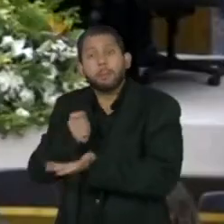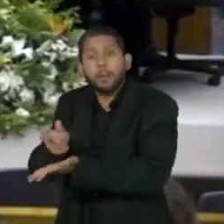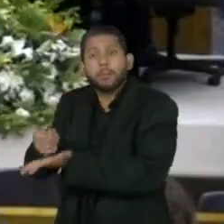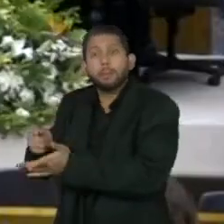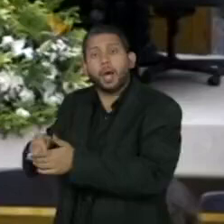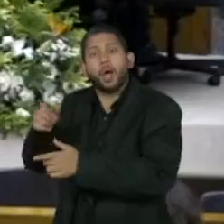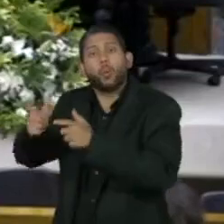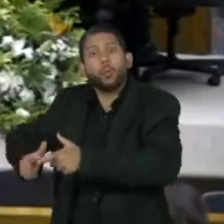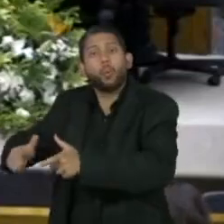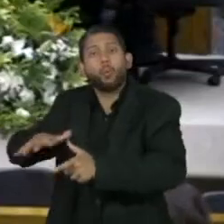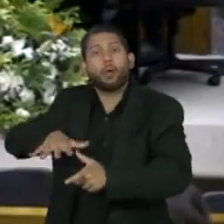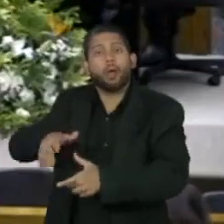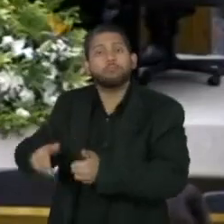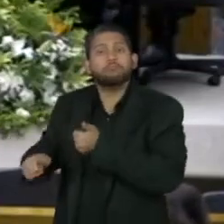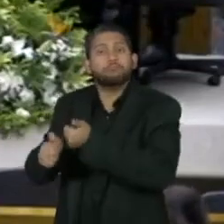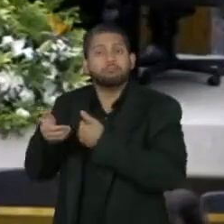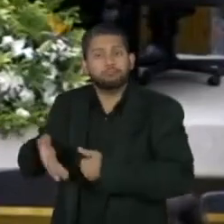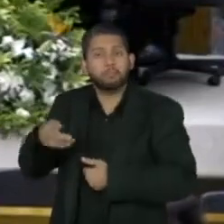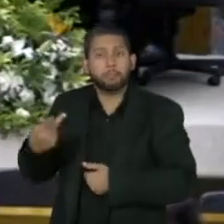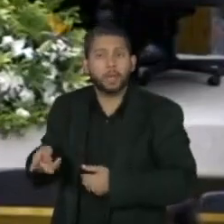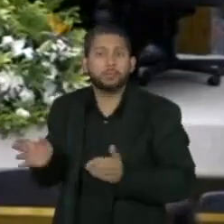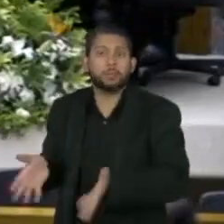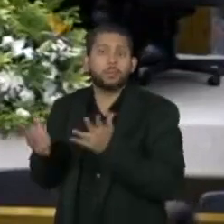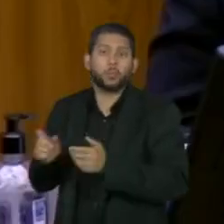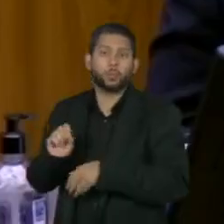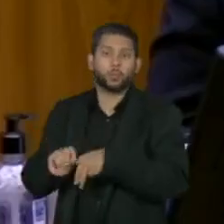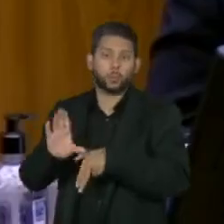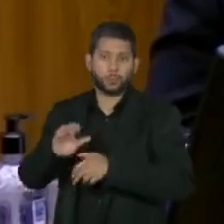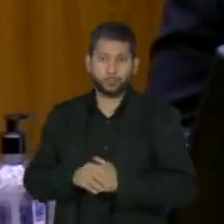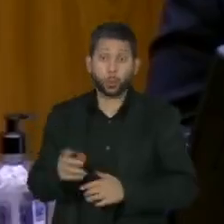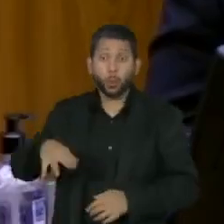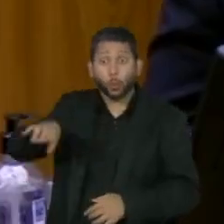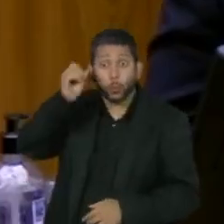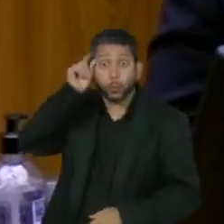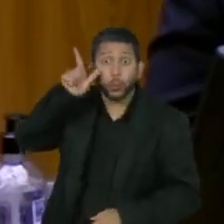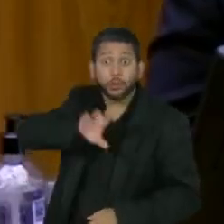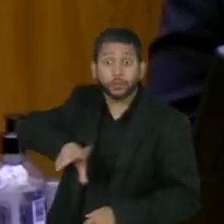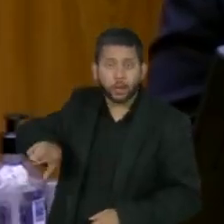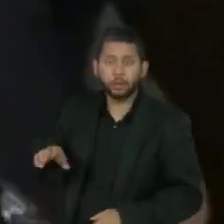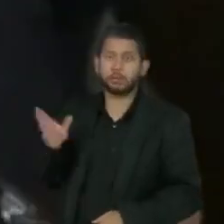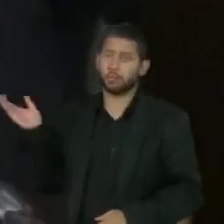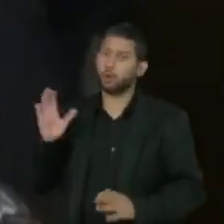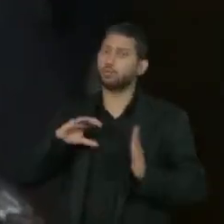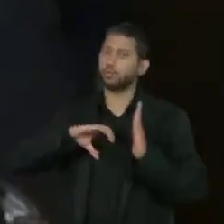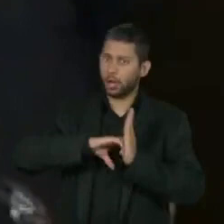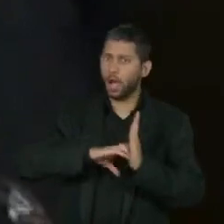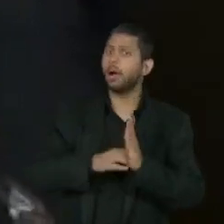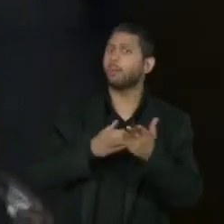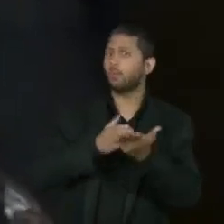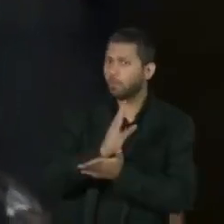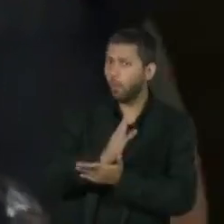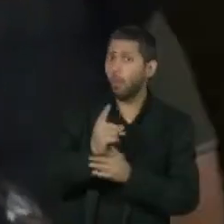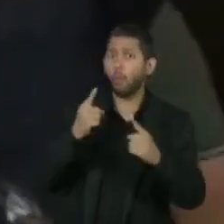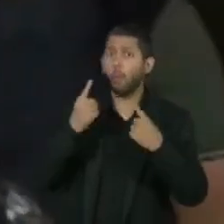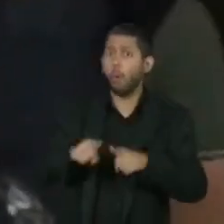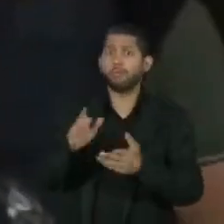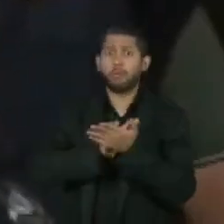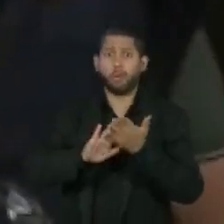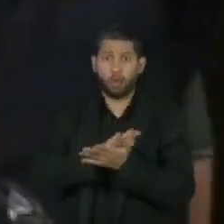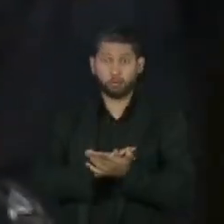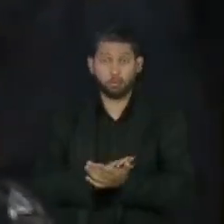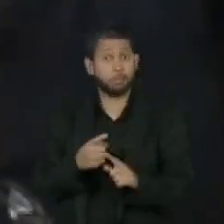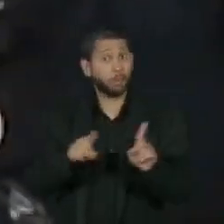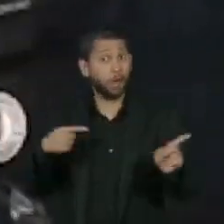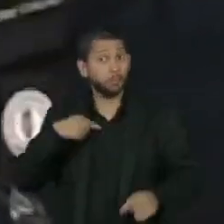cultura. O texto havia sido aprovado no Senado com 74 votos a favor e nenhum contra. No veto, Bolsonaro diz que a lei é